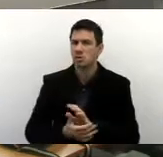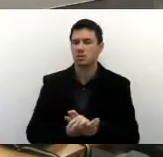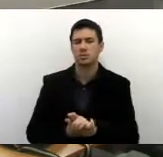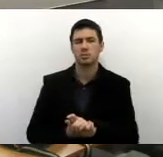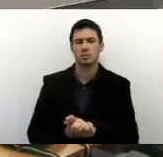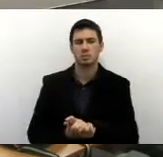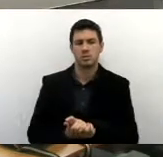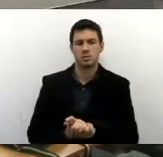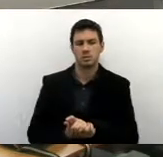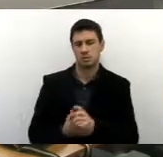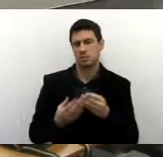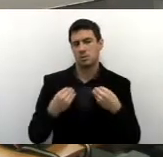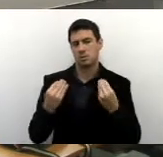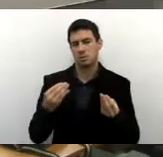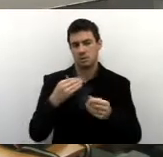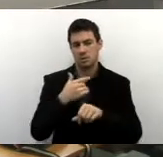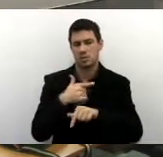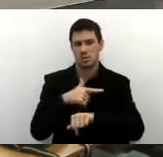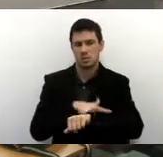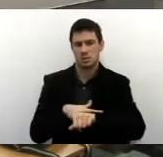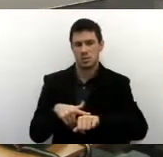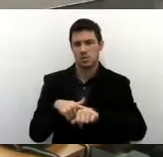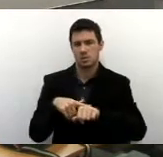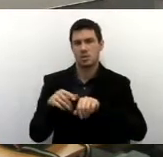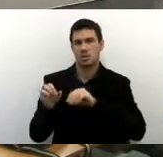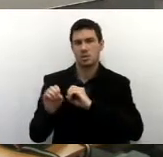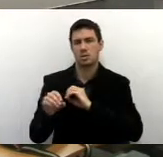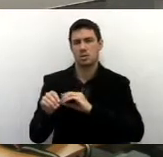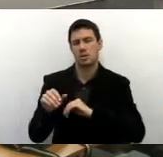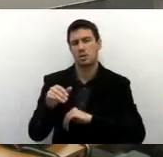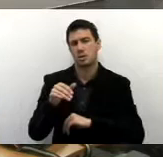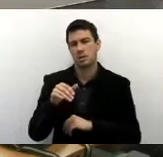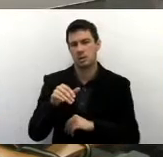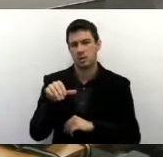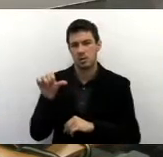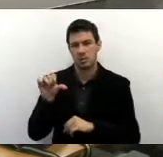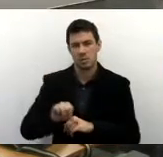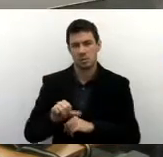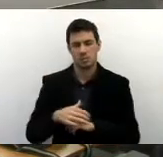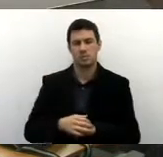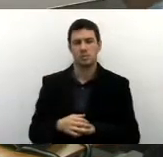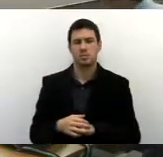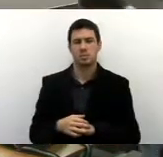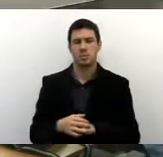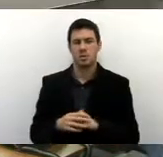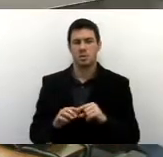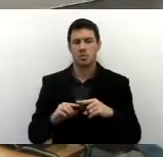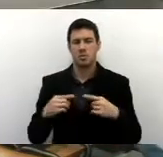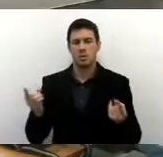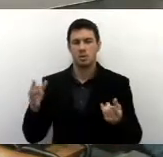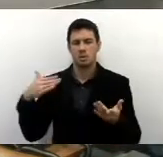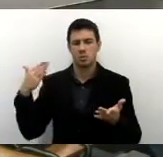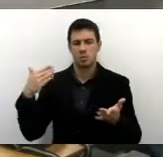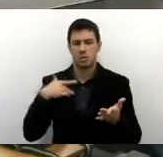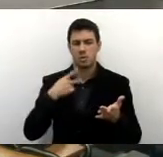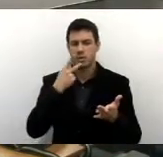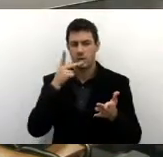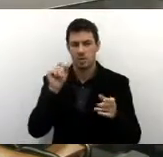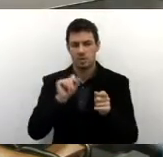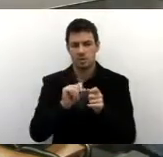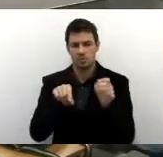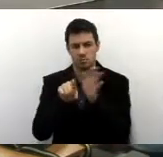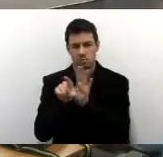dei exemplo do mau exemplo da Secretaria de Educação, espero que não aconteça na sua secretaria o acontece lá. E quando eu faço a pergunta, eu já venho com ela